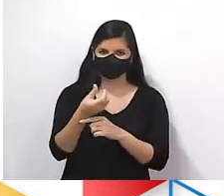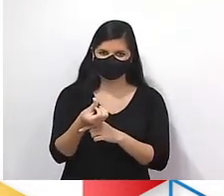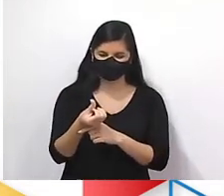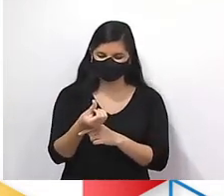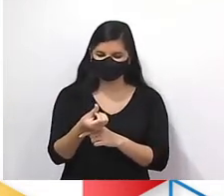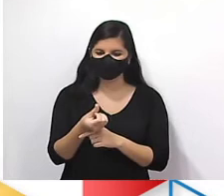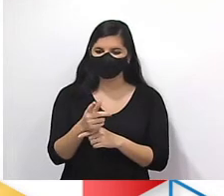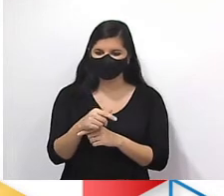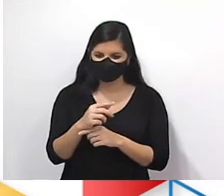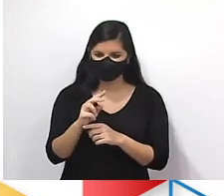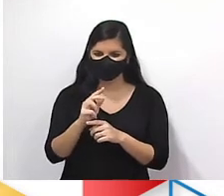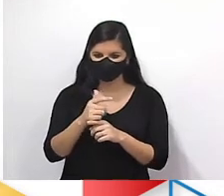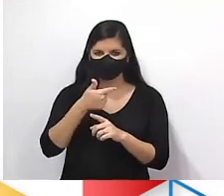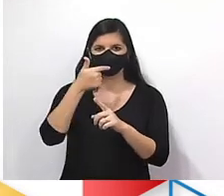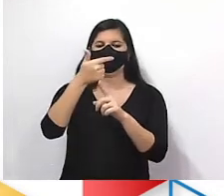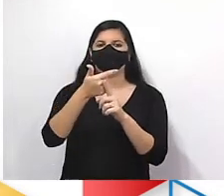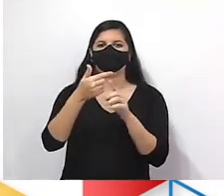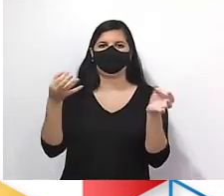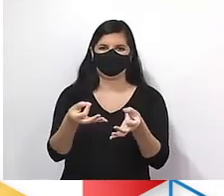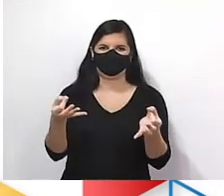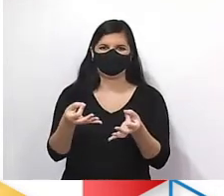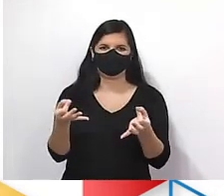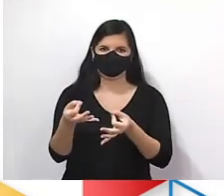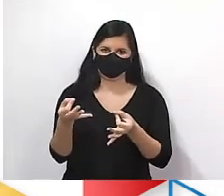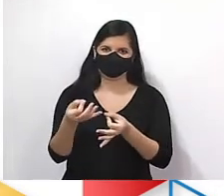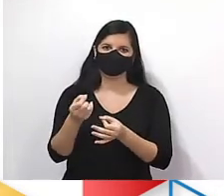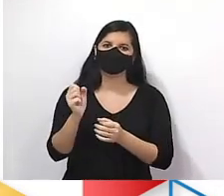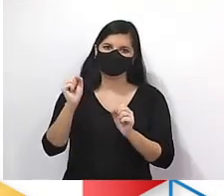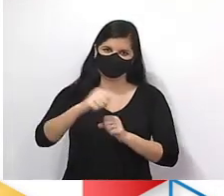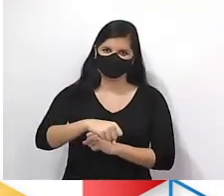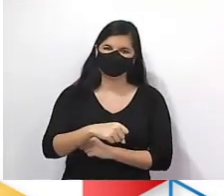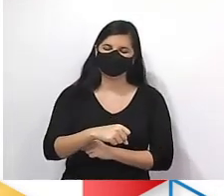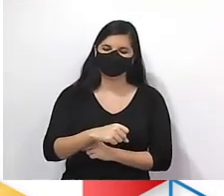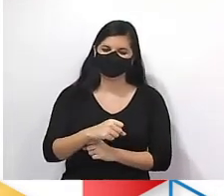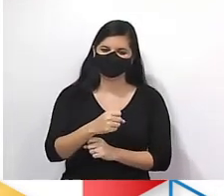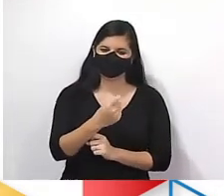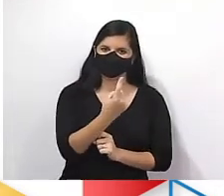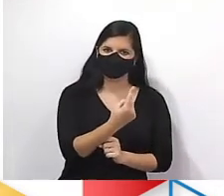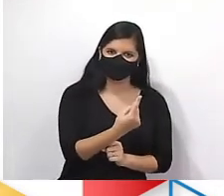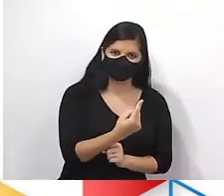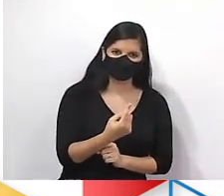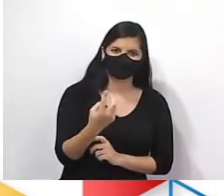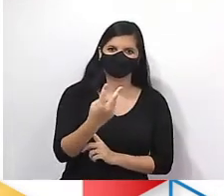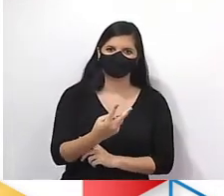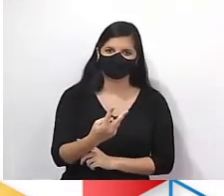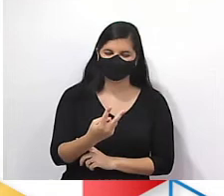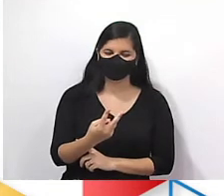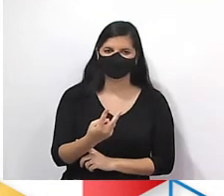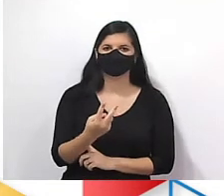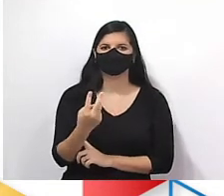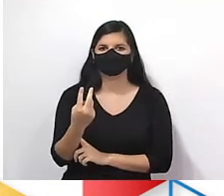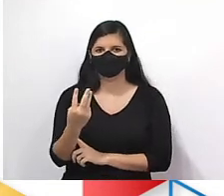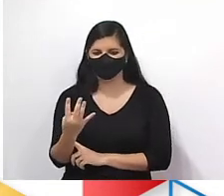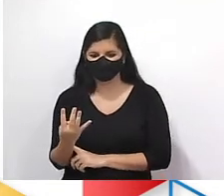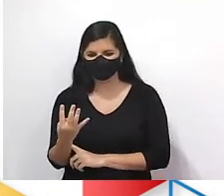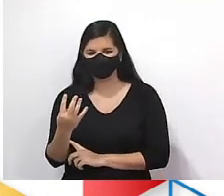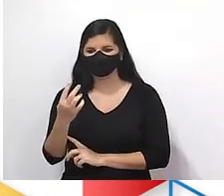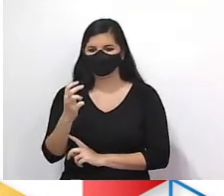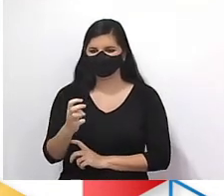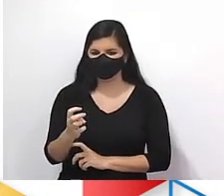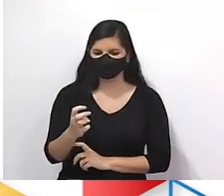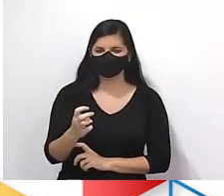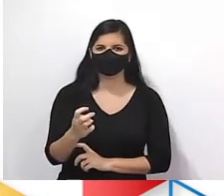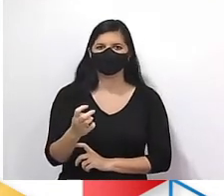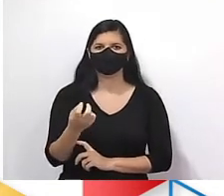Esses são os quadrados perfeitos, professor? Claro que os quadrados perfeitos são. 1, 2, né? 4, 5,